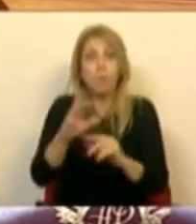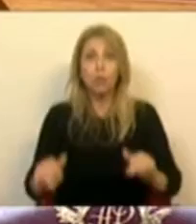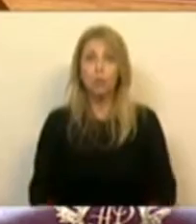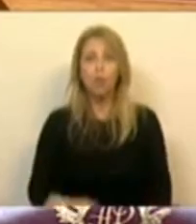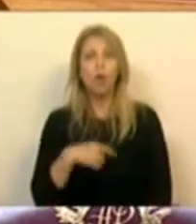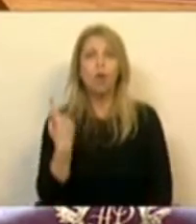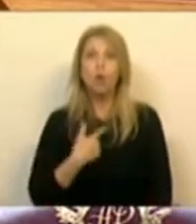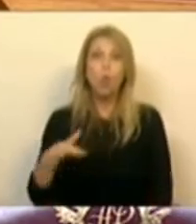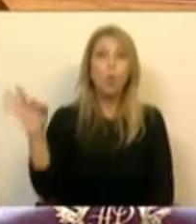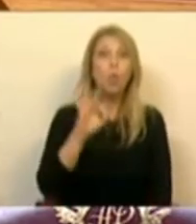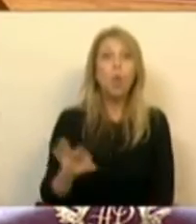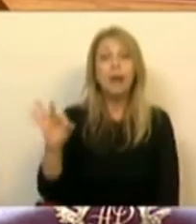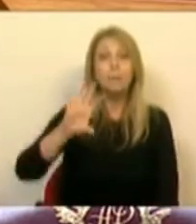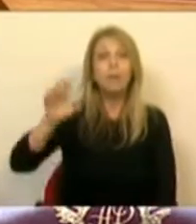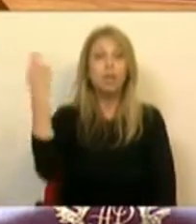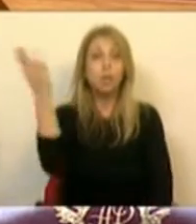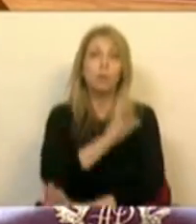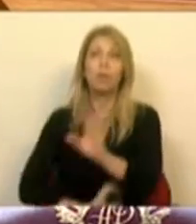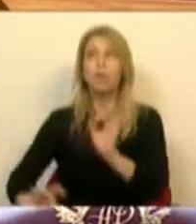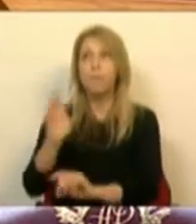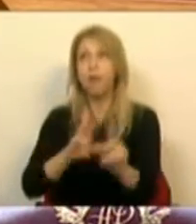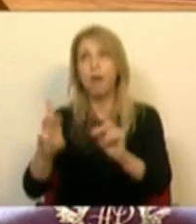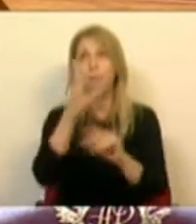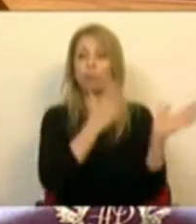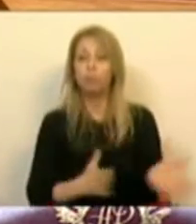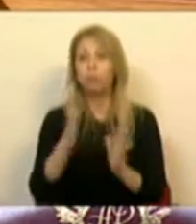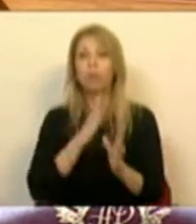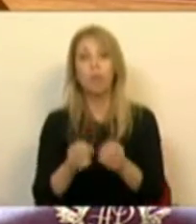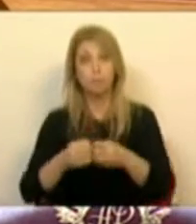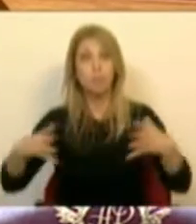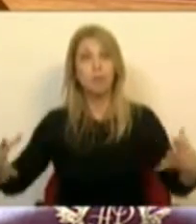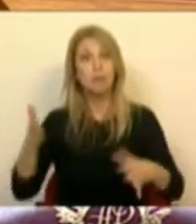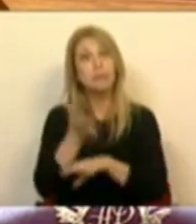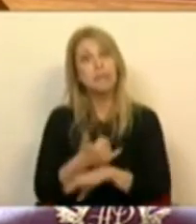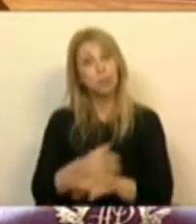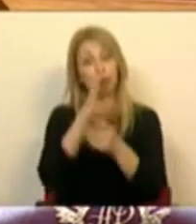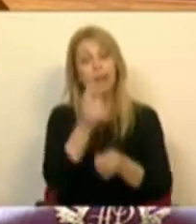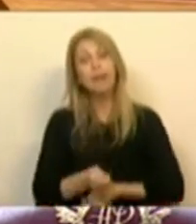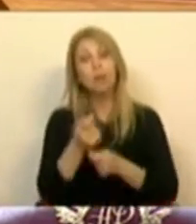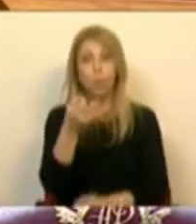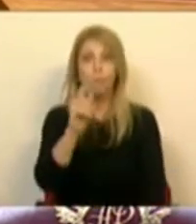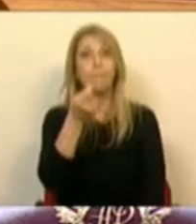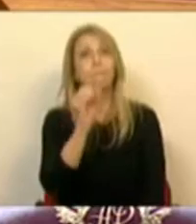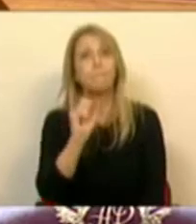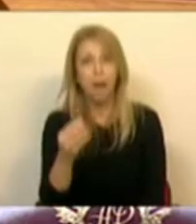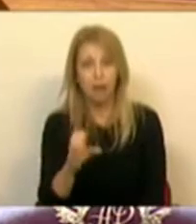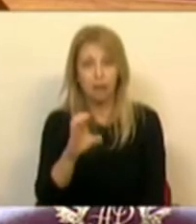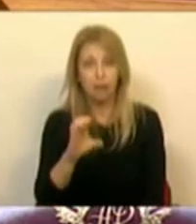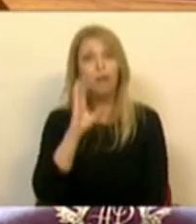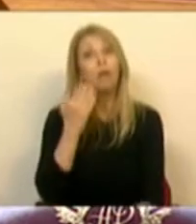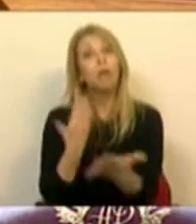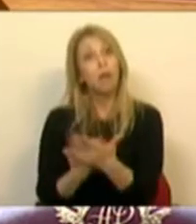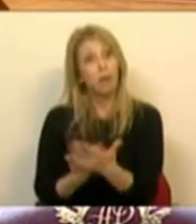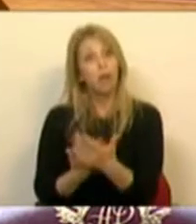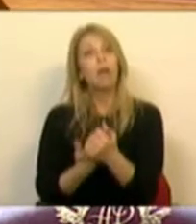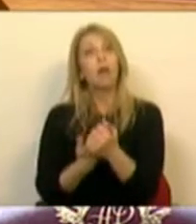Nós fomos o quarto país da União Europeia com maior aumento de produtividade no setor agrícola. A PPAC serve justamente para colocar na